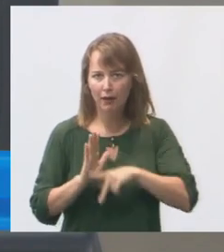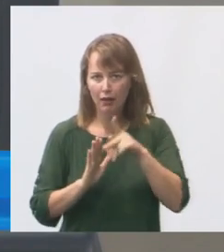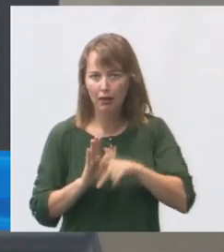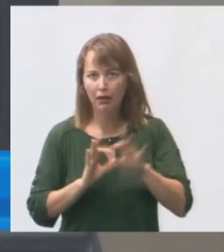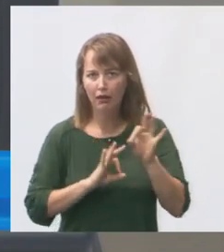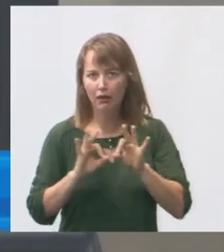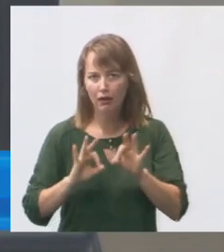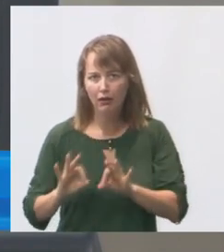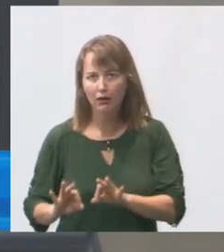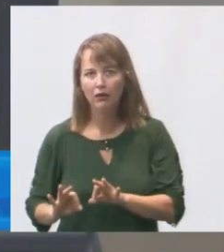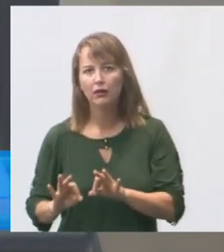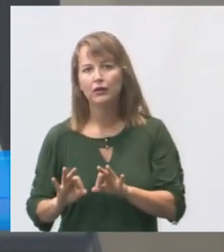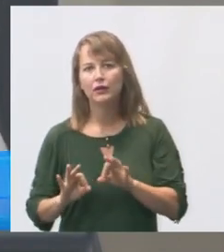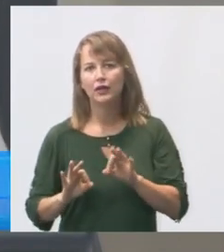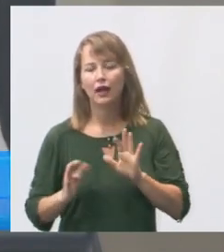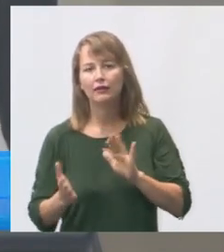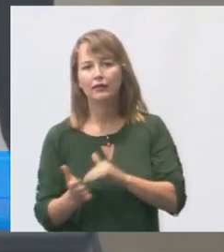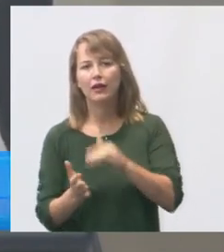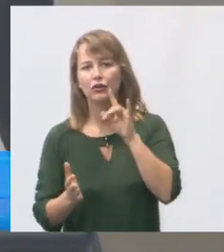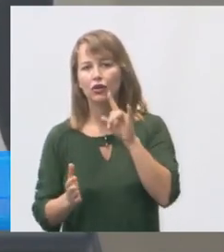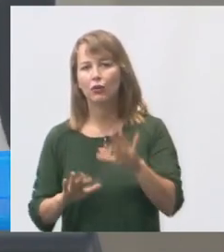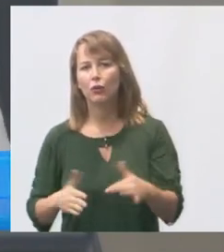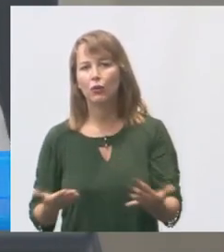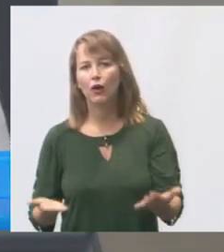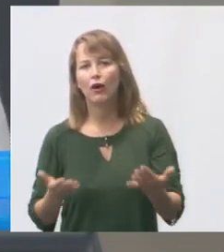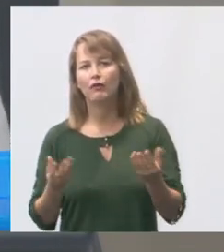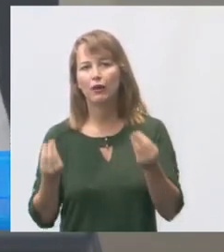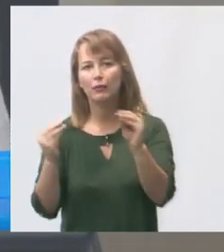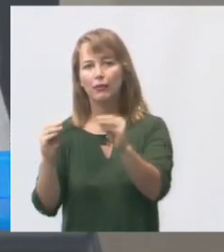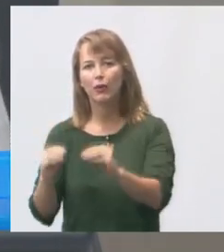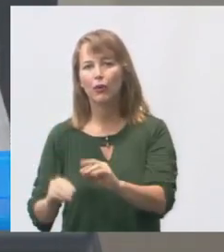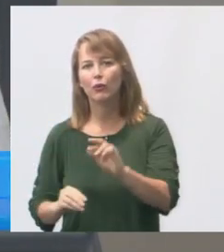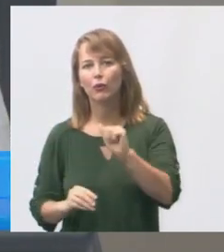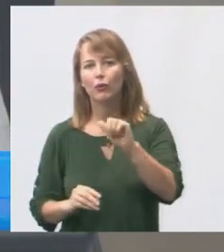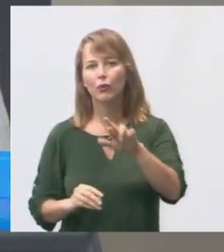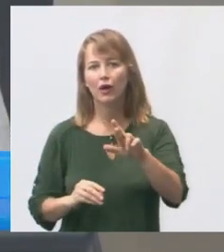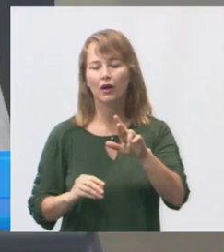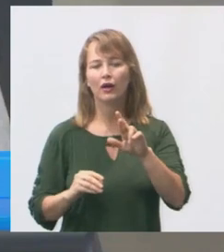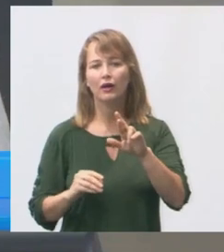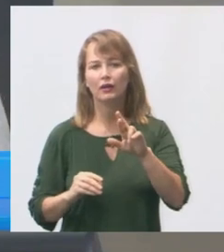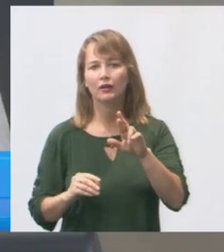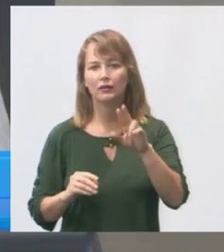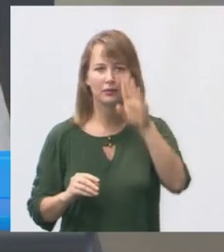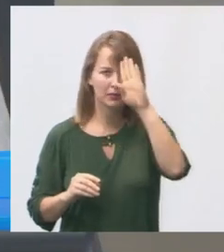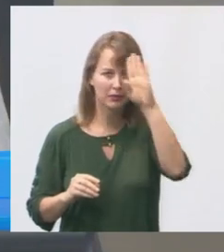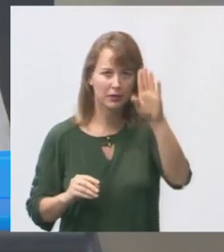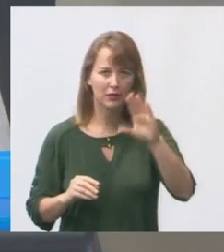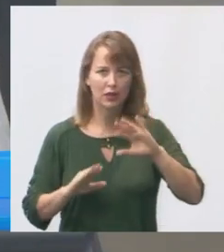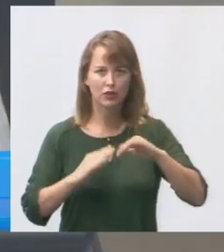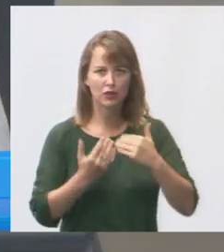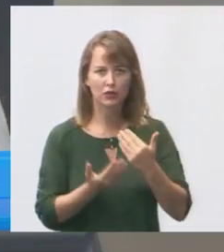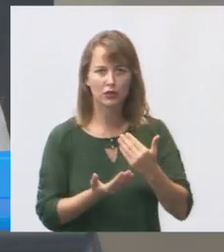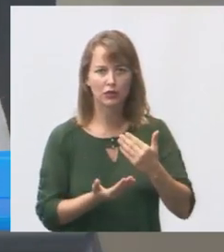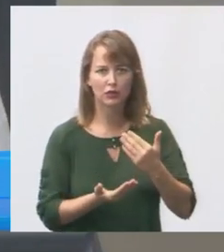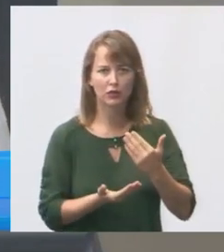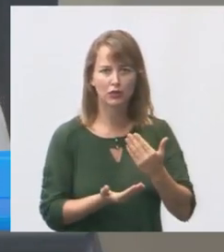vai ser feito e até quando vai ser implantada a climatização nas escolas inclusive na Terezinha na semei Terezinha lá no Romão.